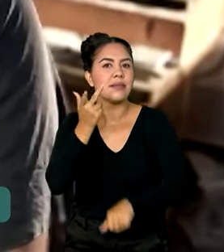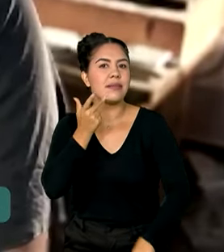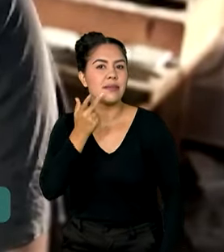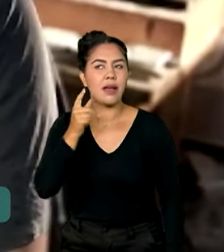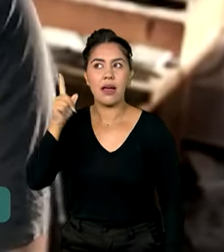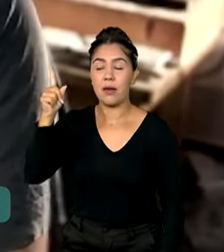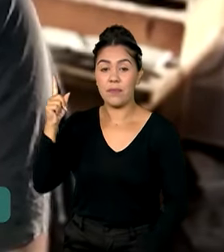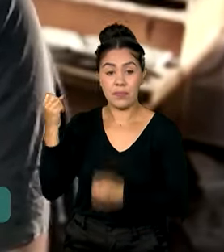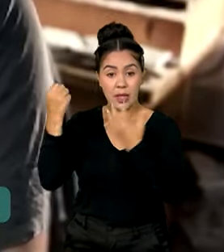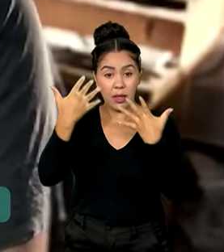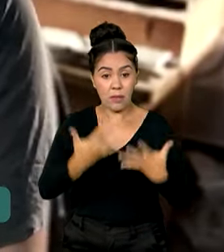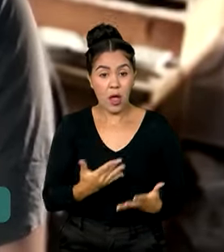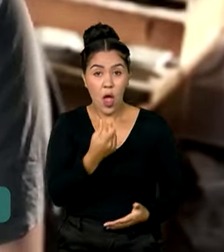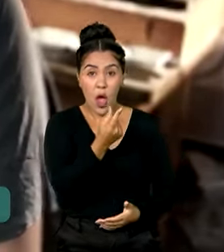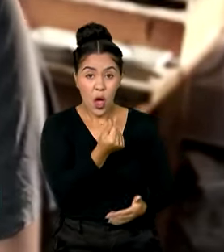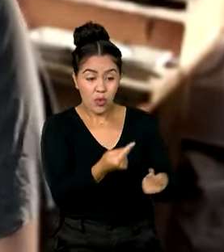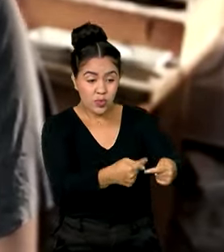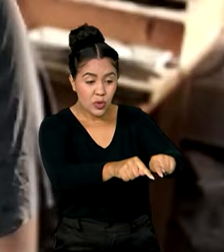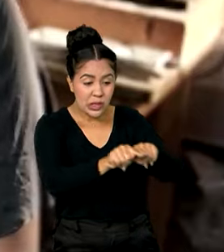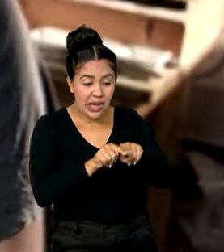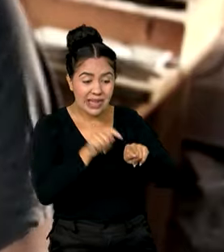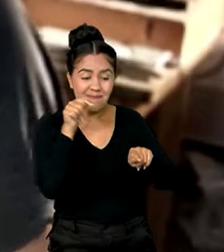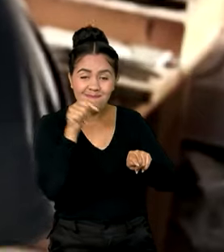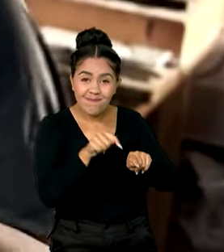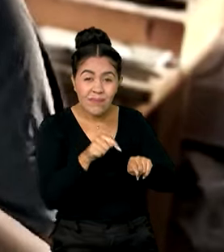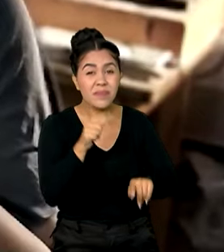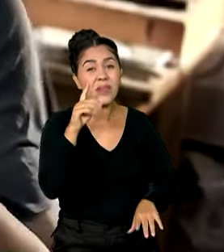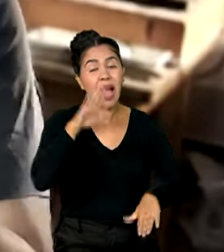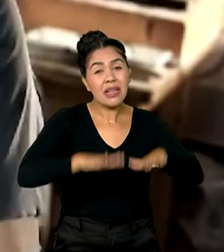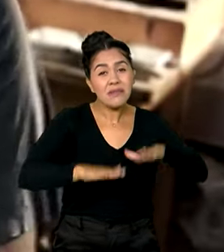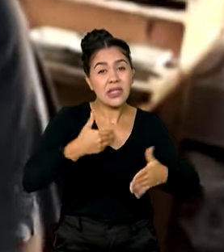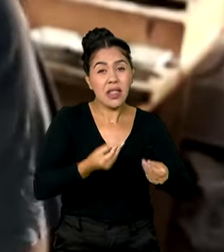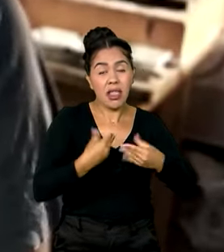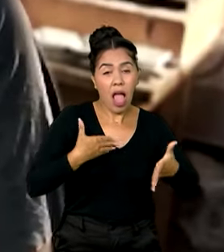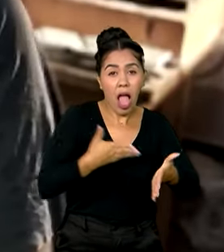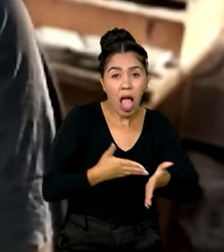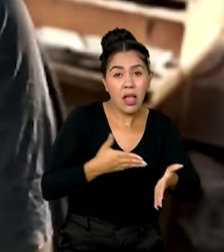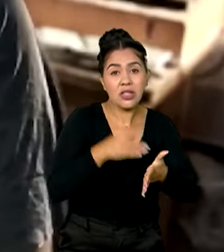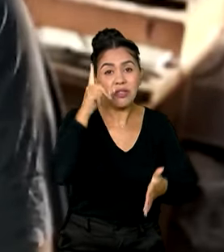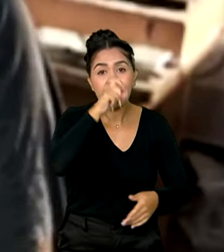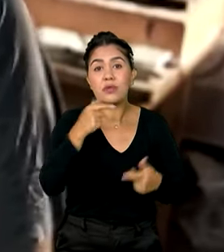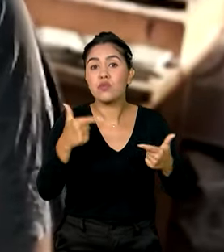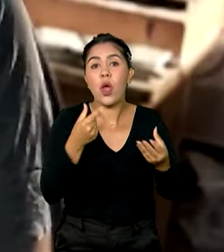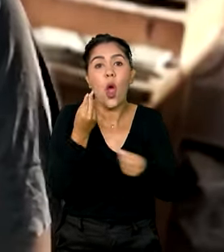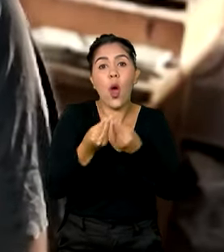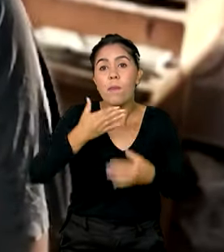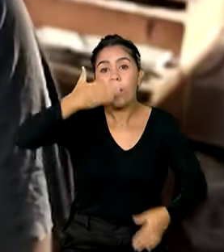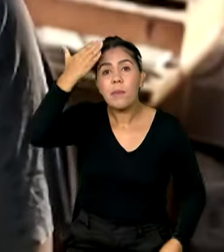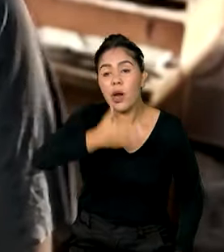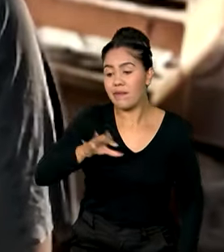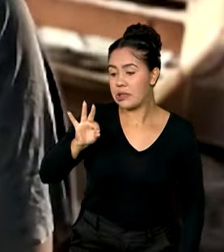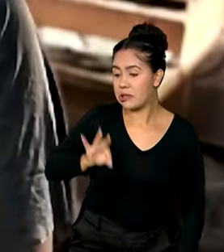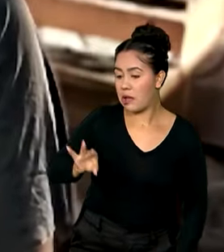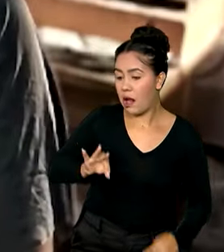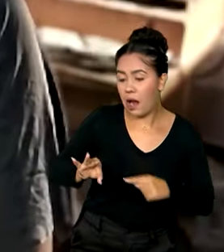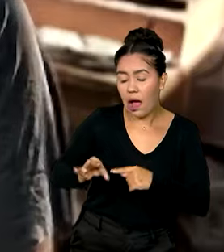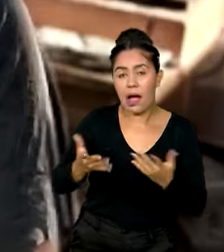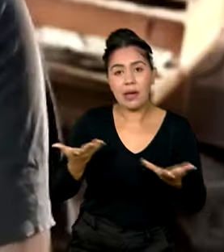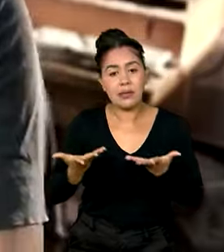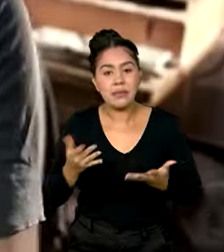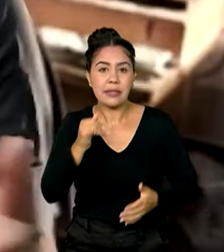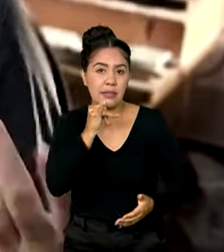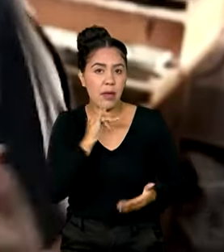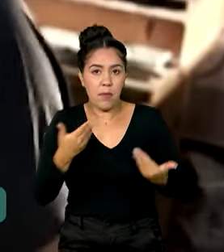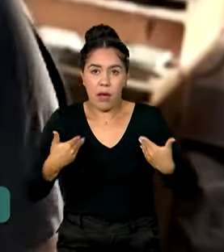exemplo, é muito difícil quando você não tem comprovação de renda, que é o meu